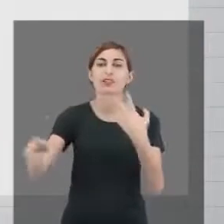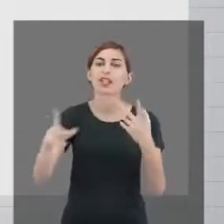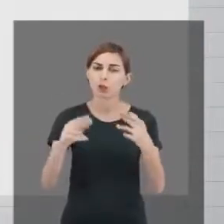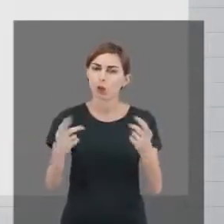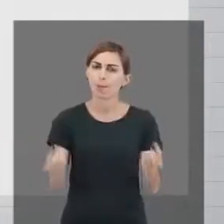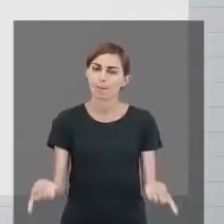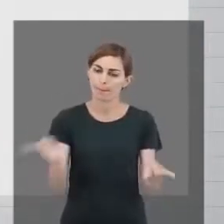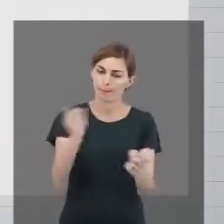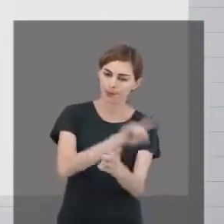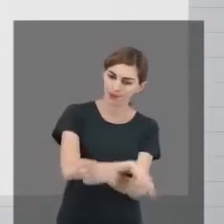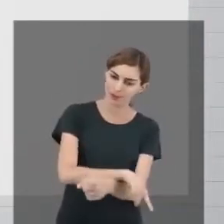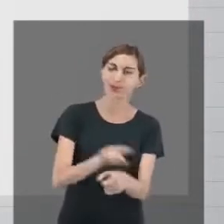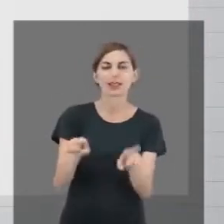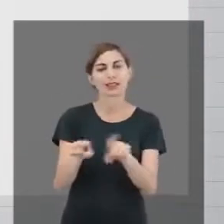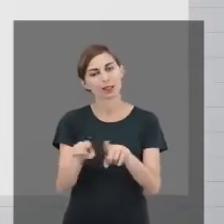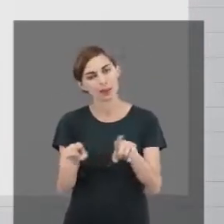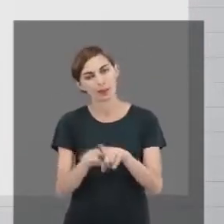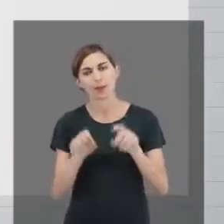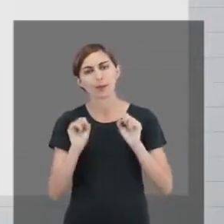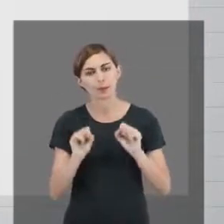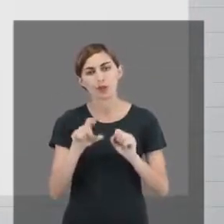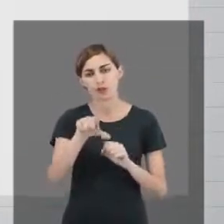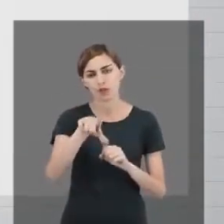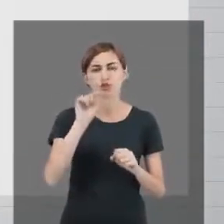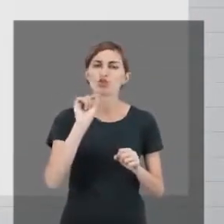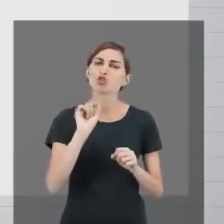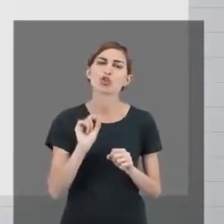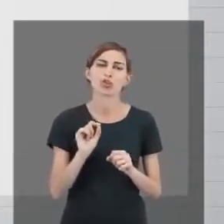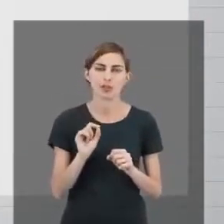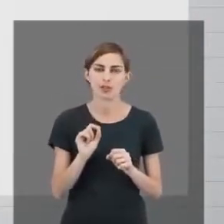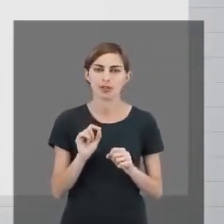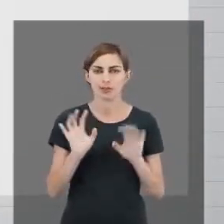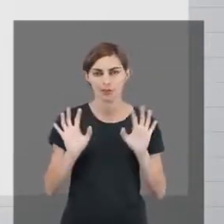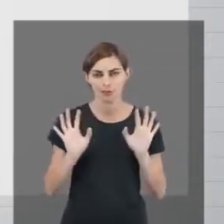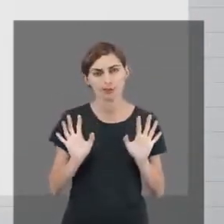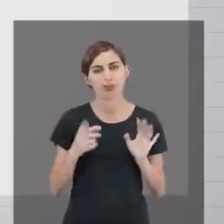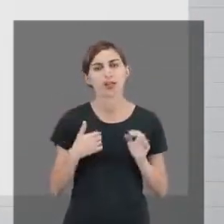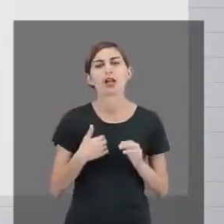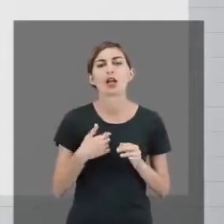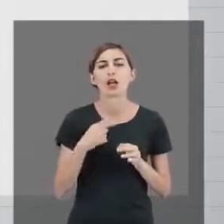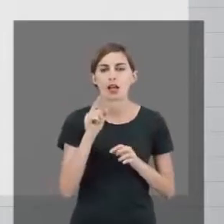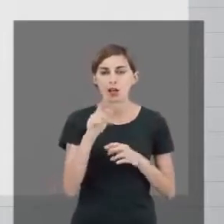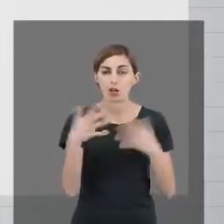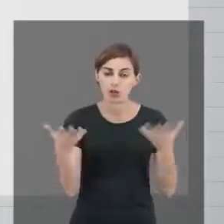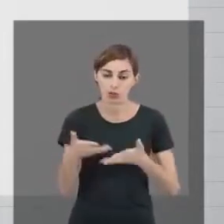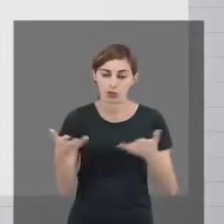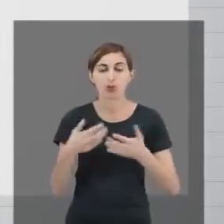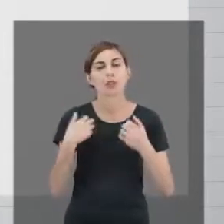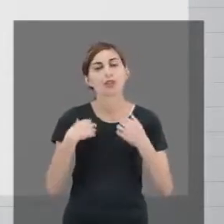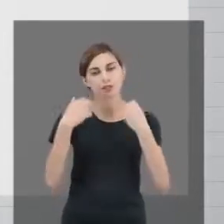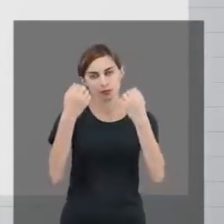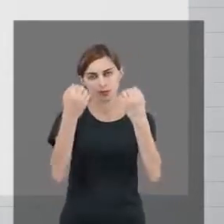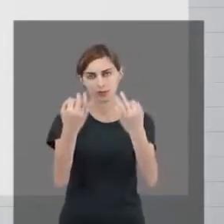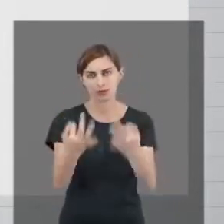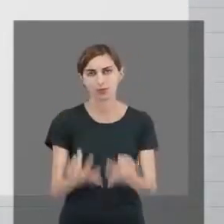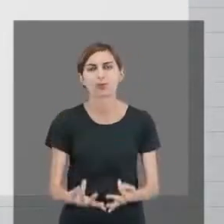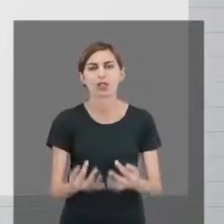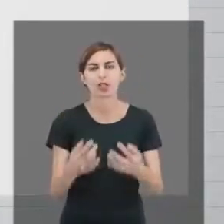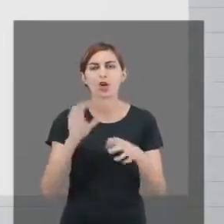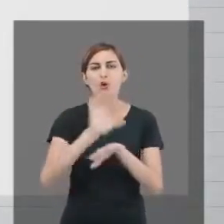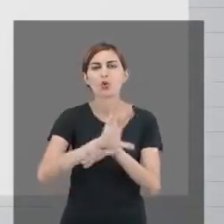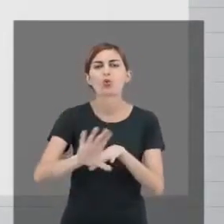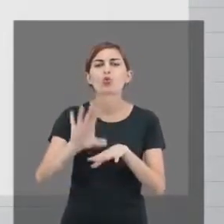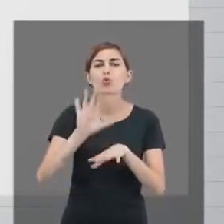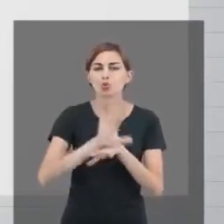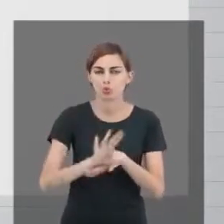inverso pode ser feito também. Você escolheu a modalidade, a gente já falou, o formato. Agora a gente vai falar dos